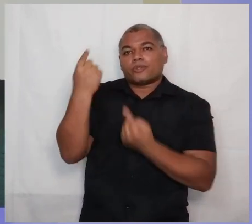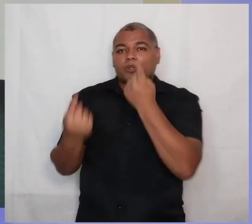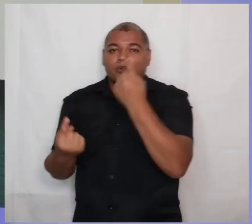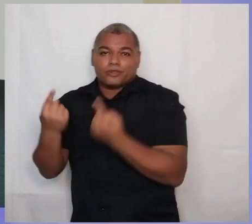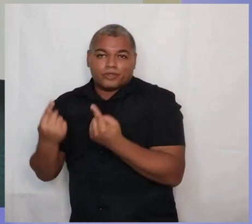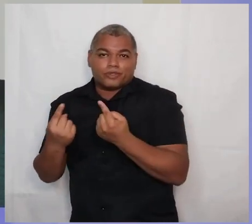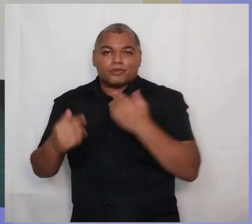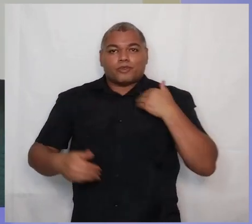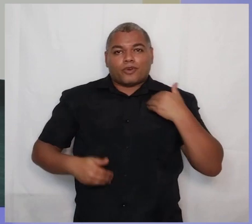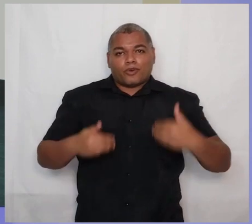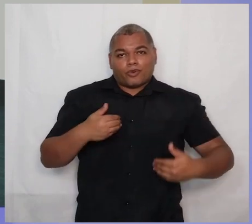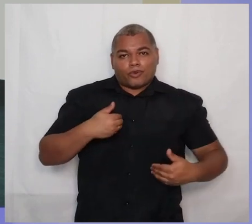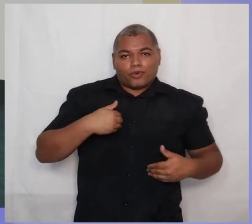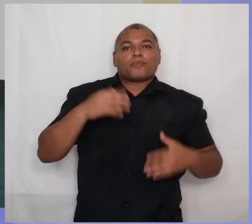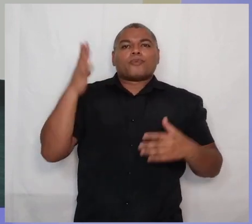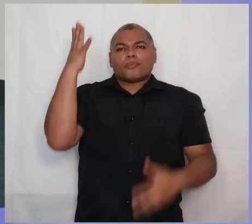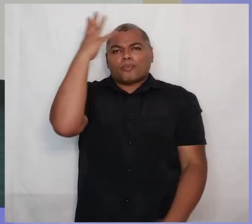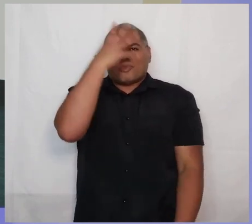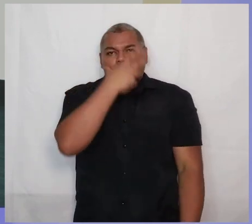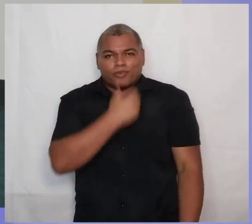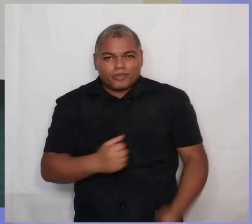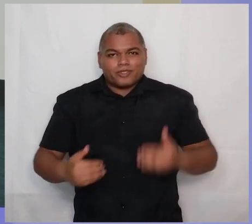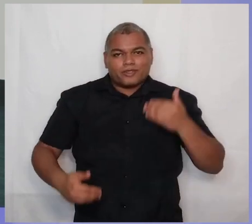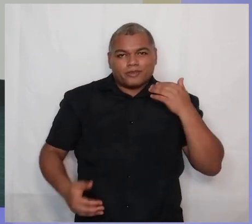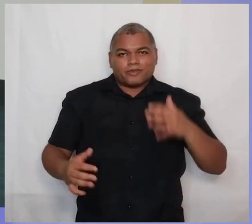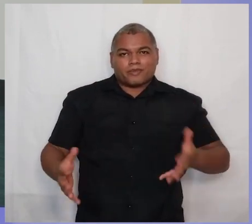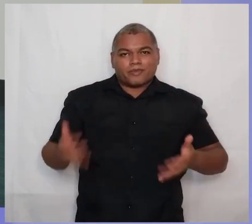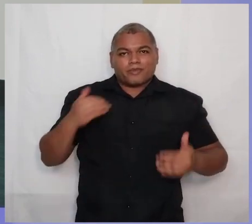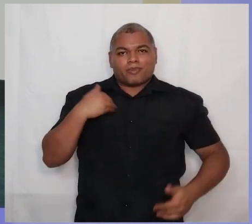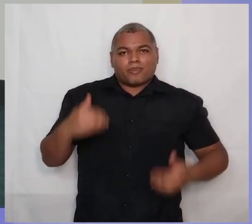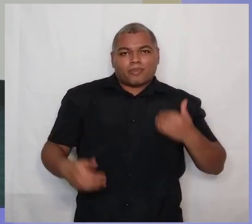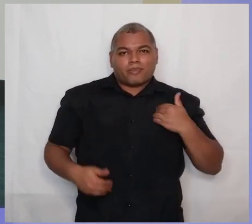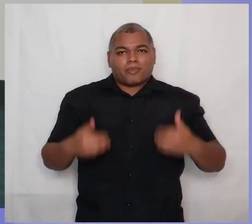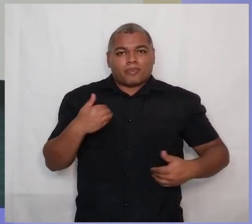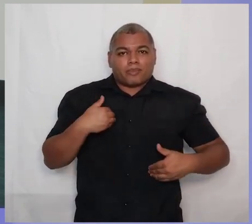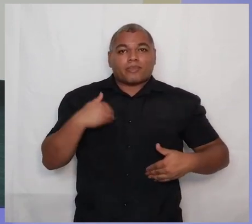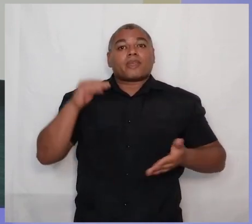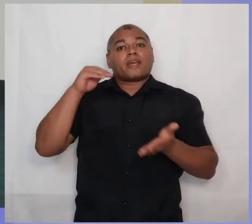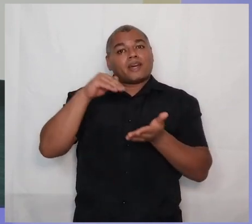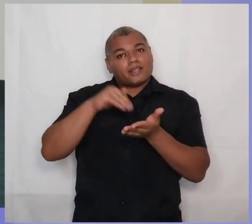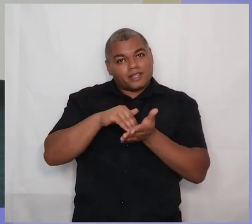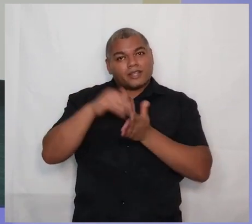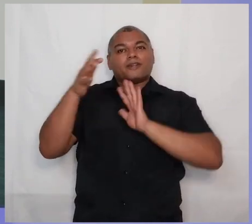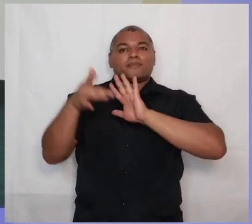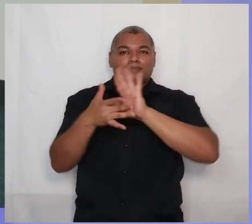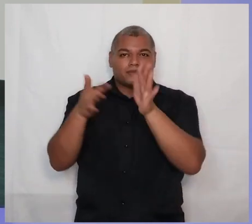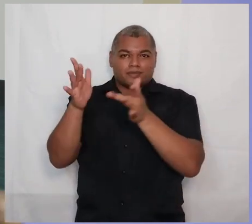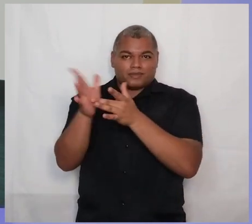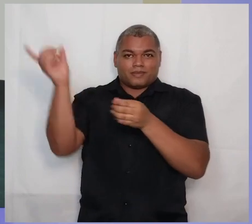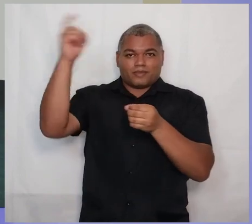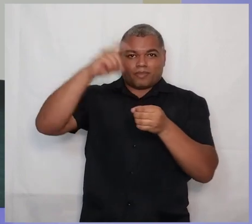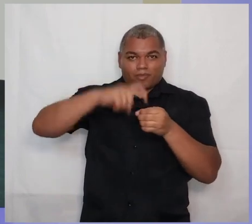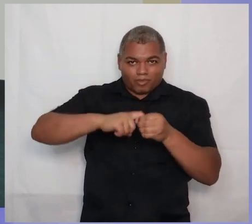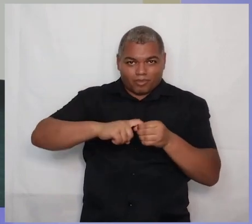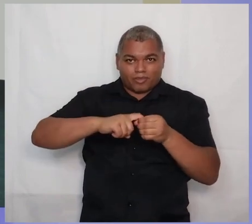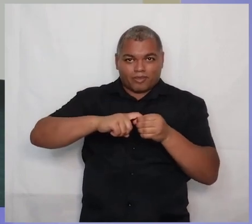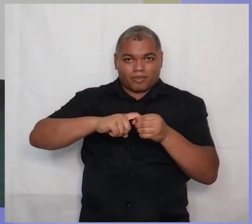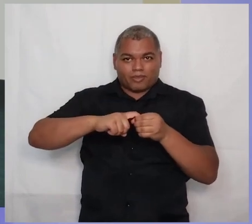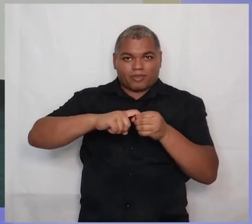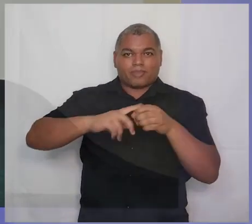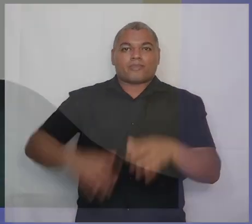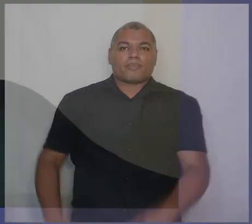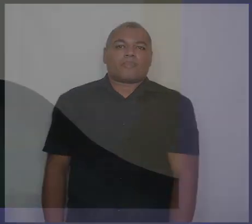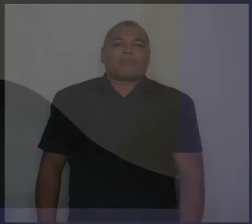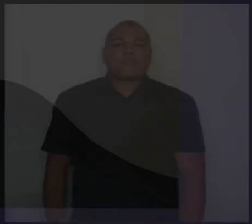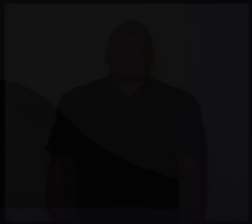outros para que o corpo de Cristo se torne um corpo bonito, um corpo grandioso, um corpo edificado até a volta gloriosa do Senhor.